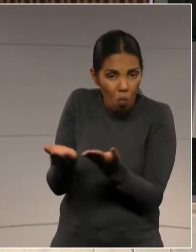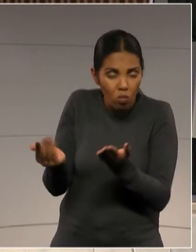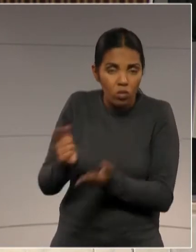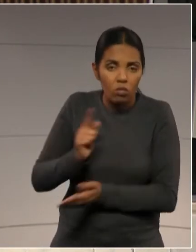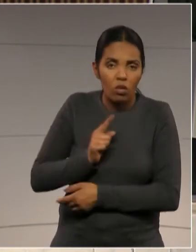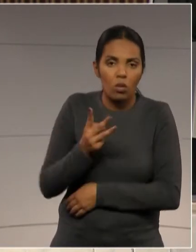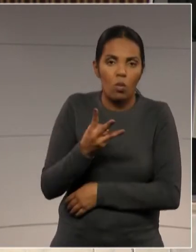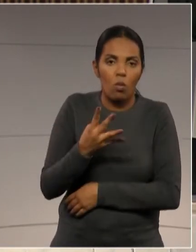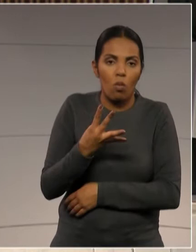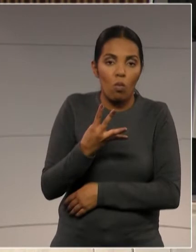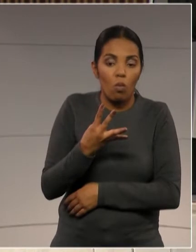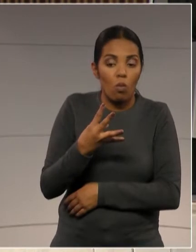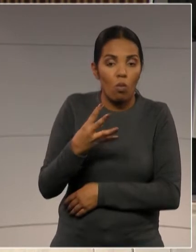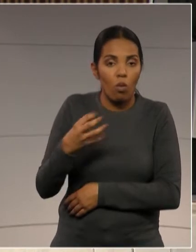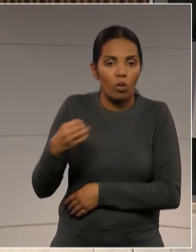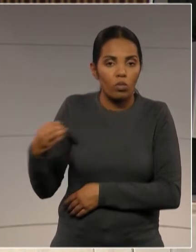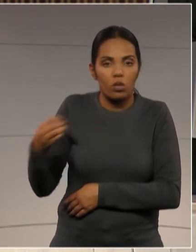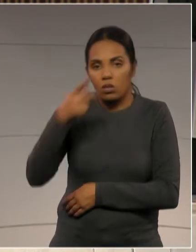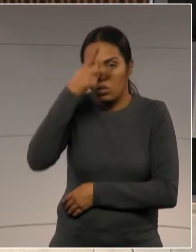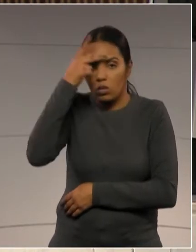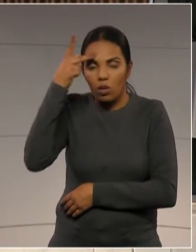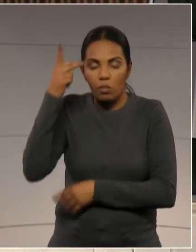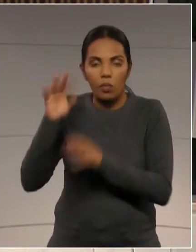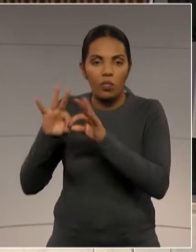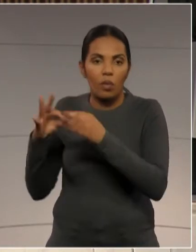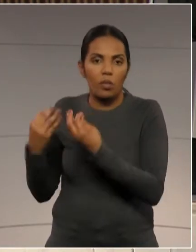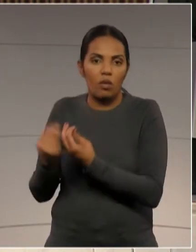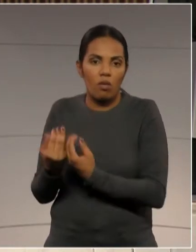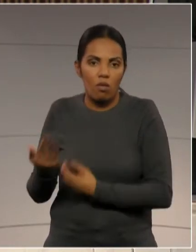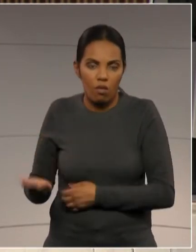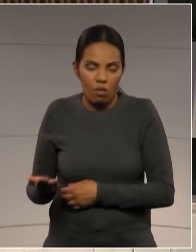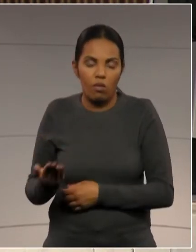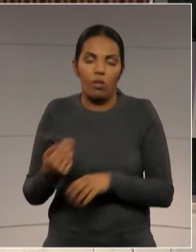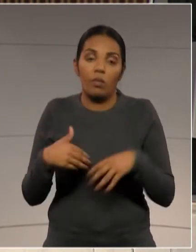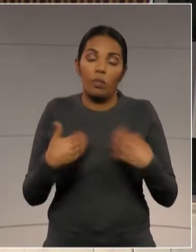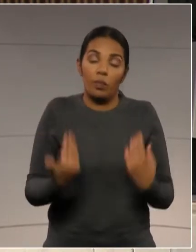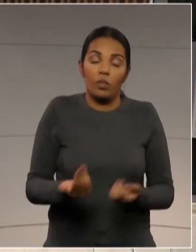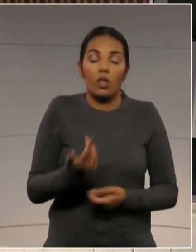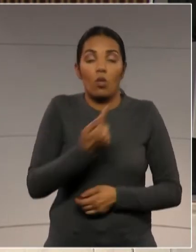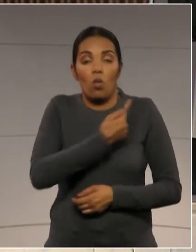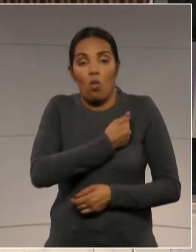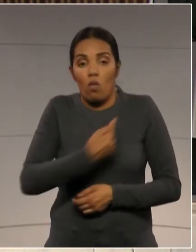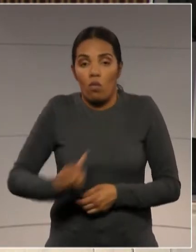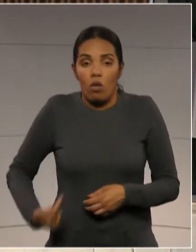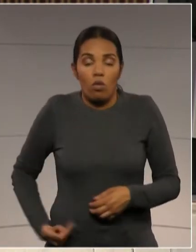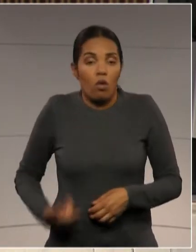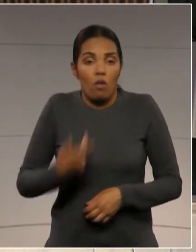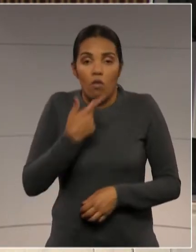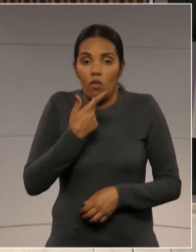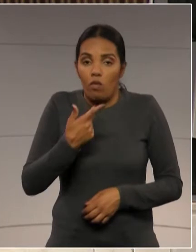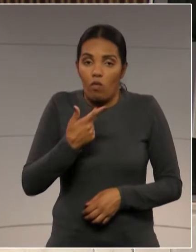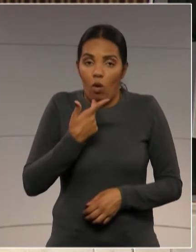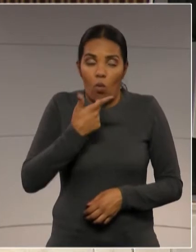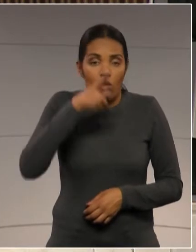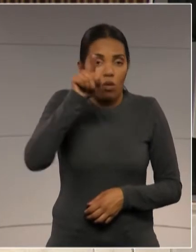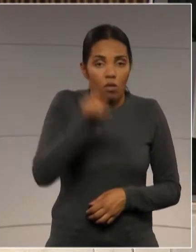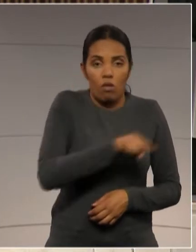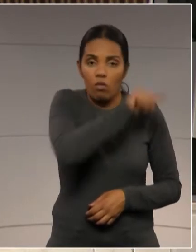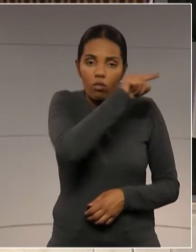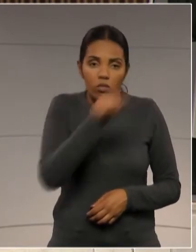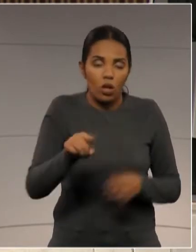Então eu espero que a determinação do governador, dizendo que estão suspensas todas as reintegrações de área